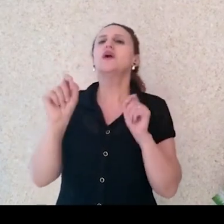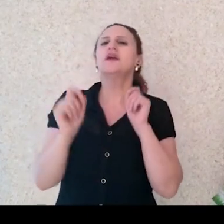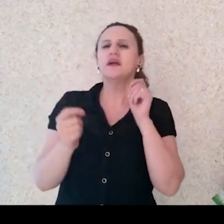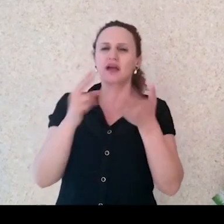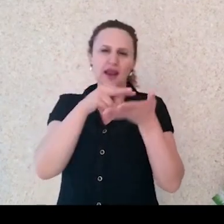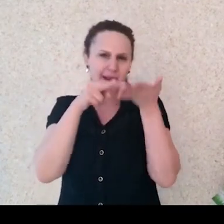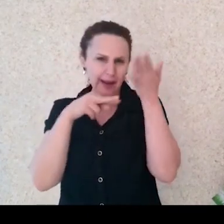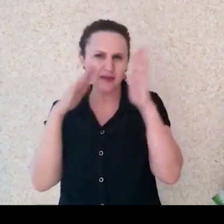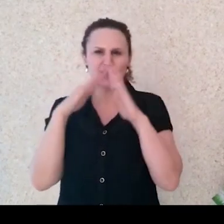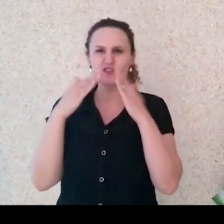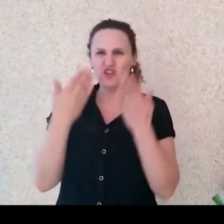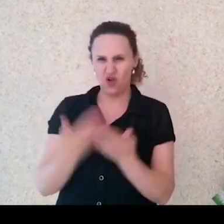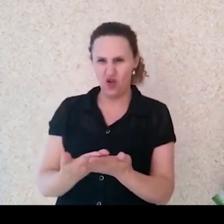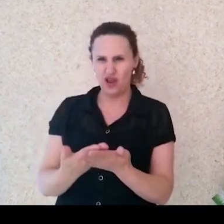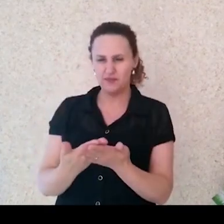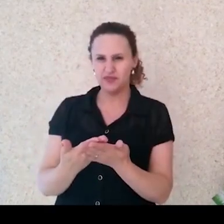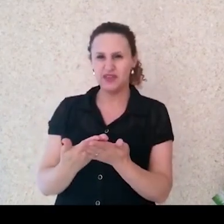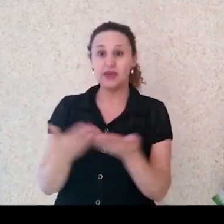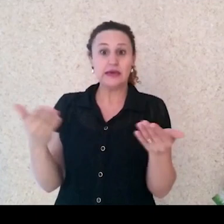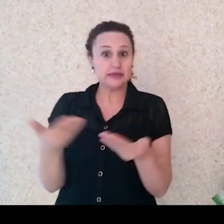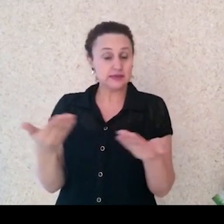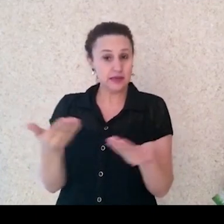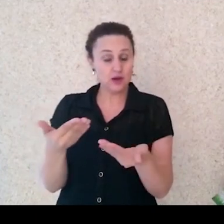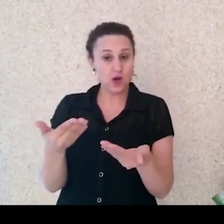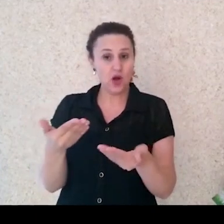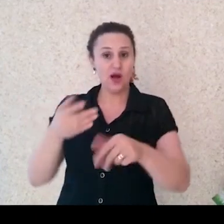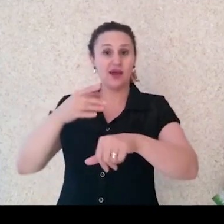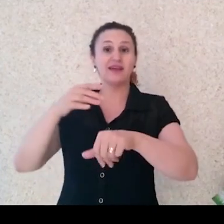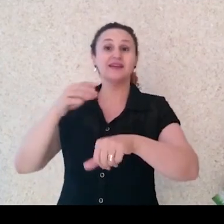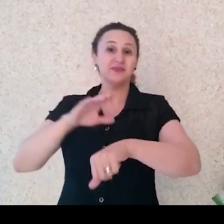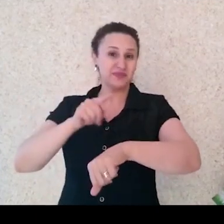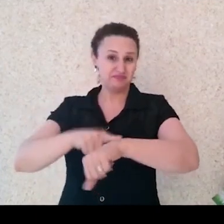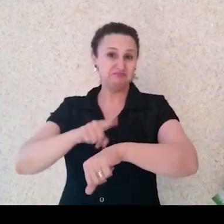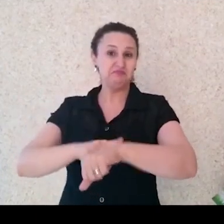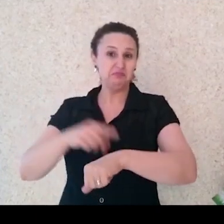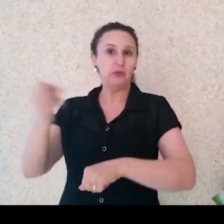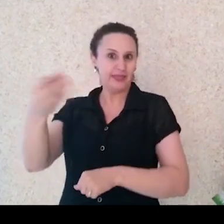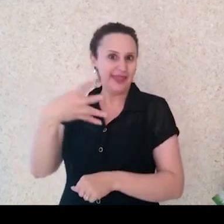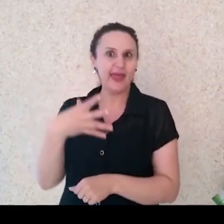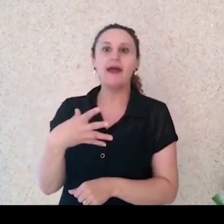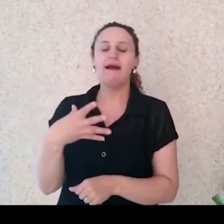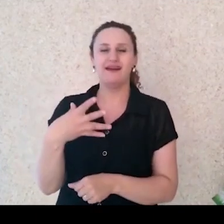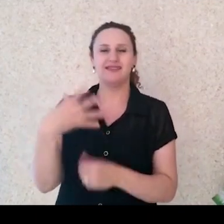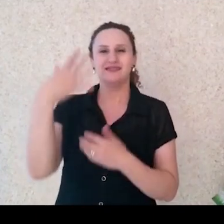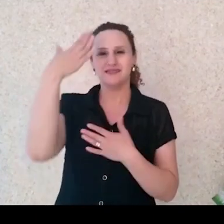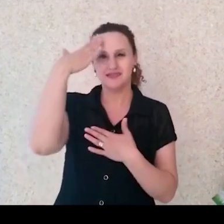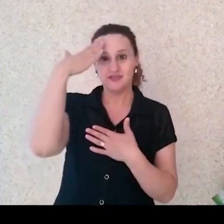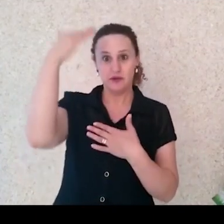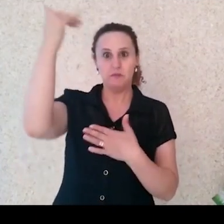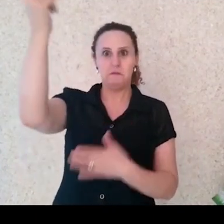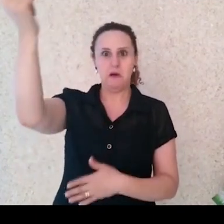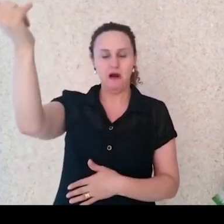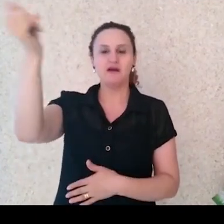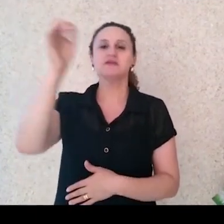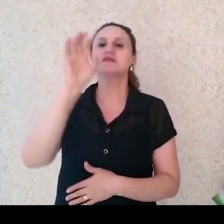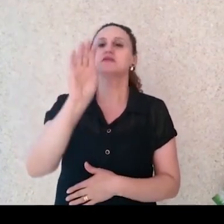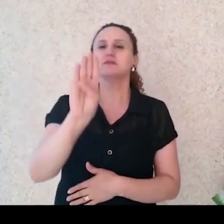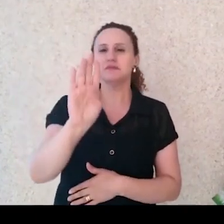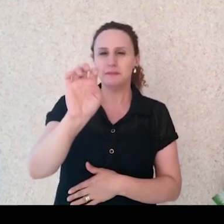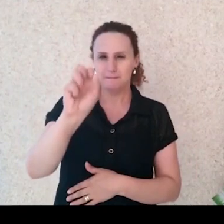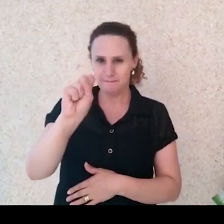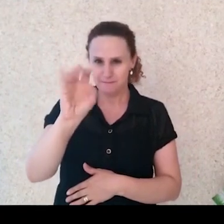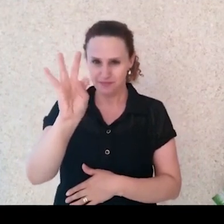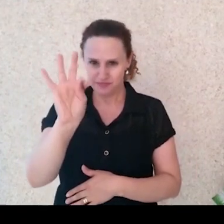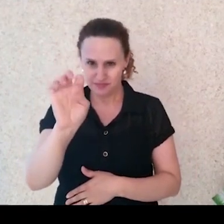lugar do clássico? E aí, pensando nisso, eu trouxe aqui alguns dados da pesquisa Retratos da Leitura do Brasil, que em